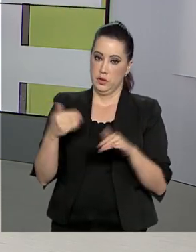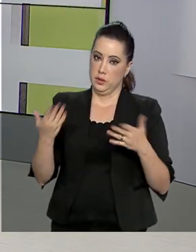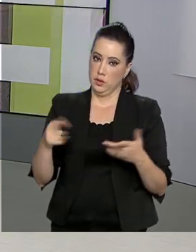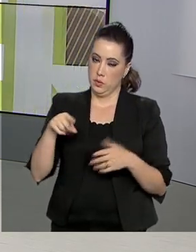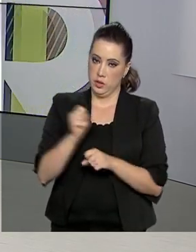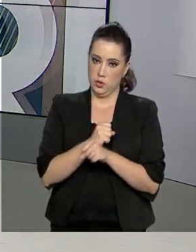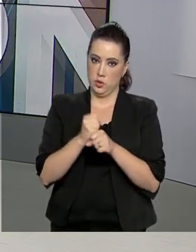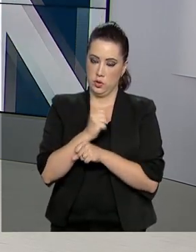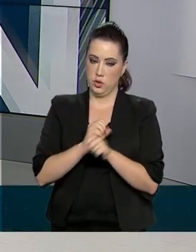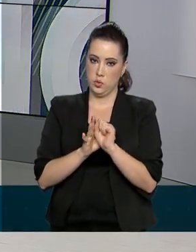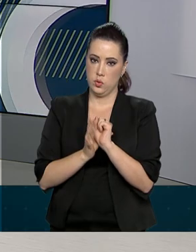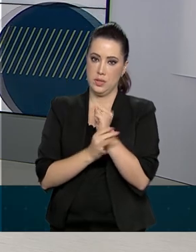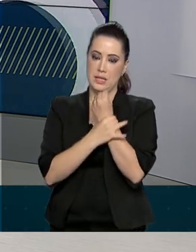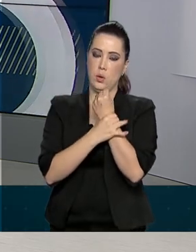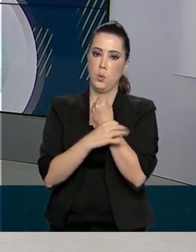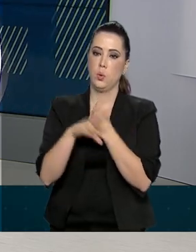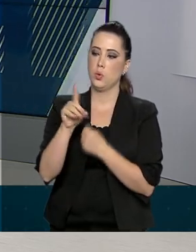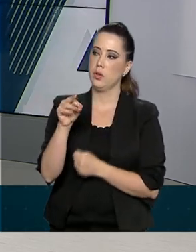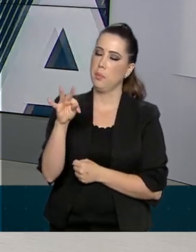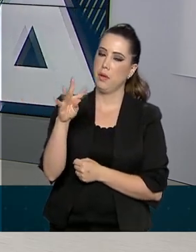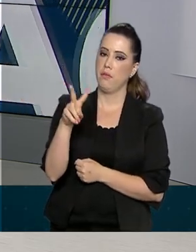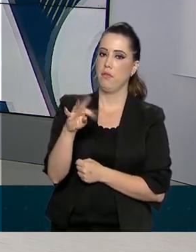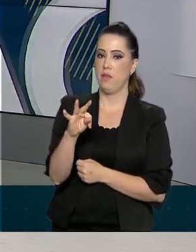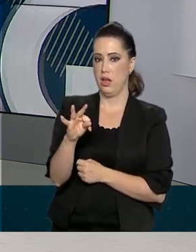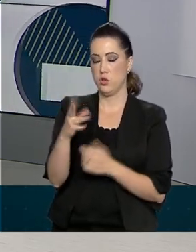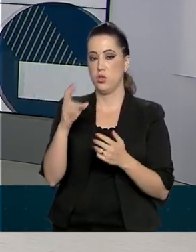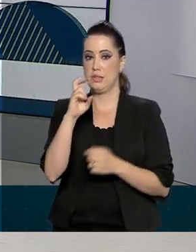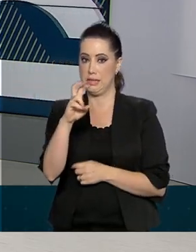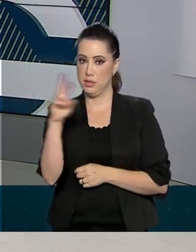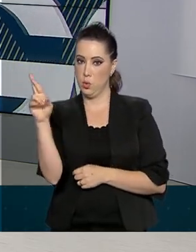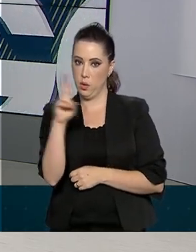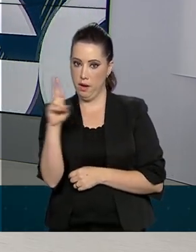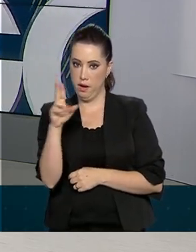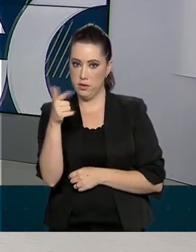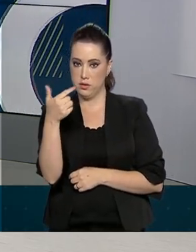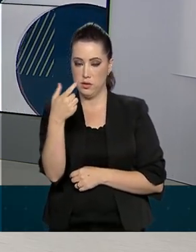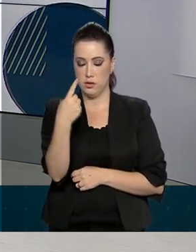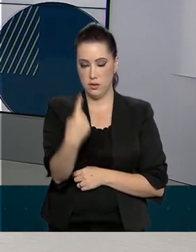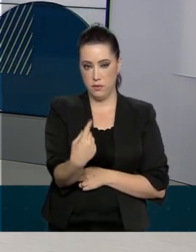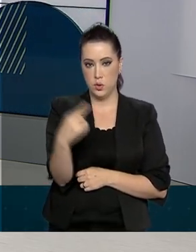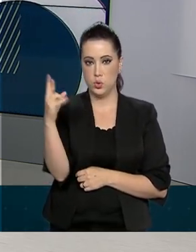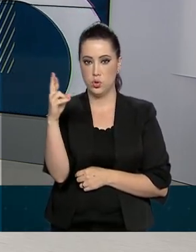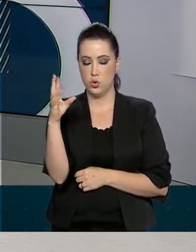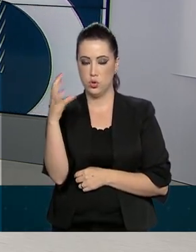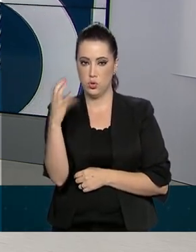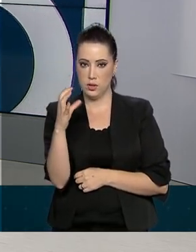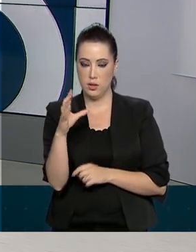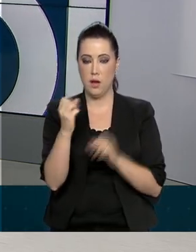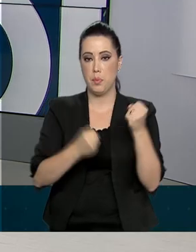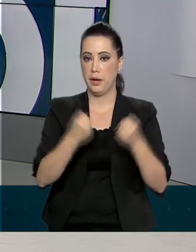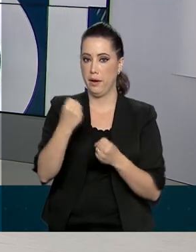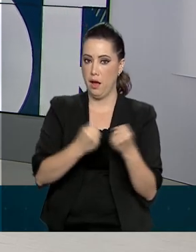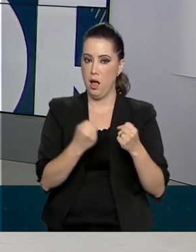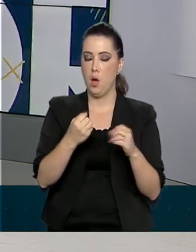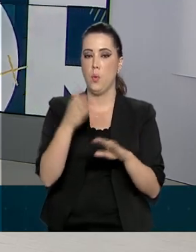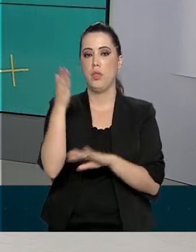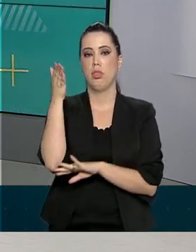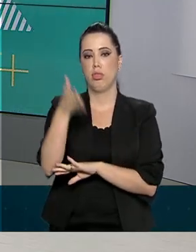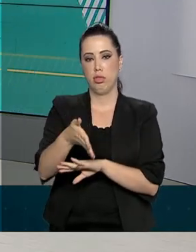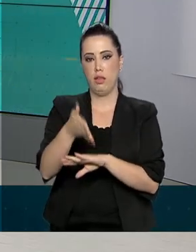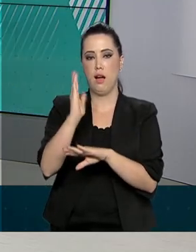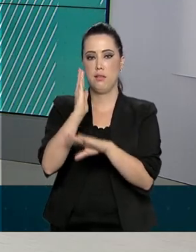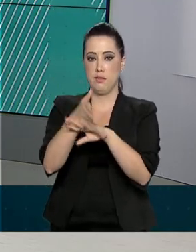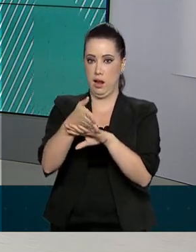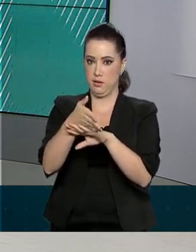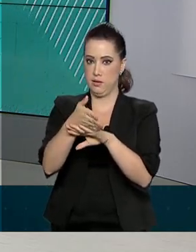ano, o valor do seguro passa a ser de R$,21 para carros, de passeio e táxi e R